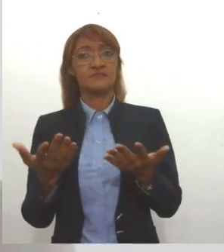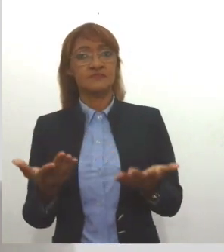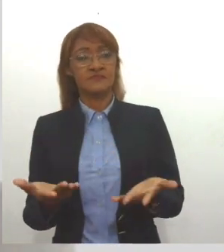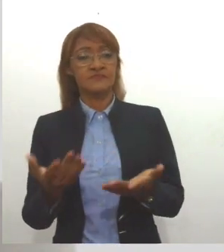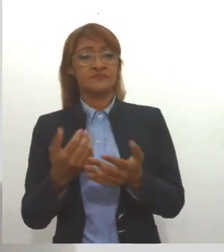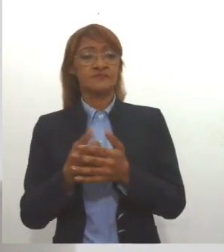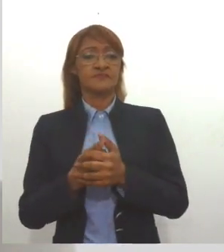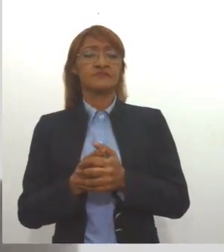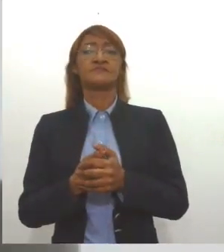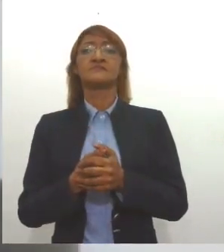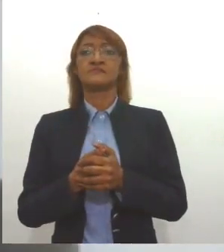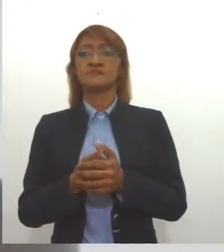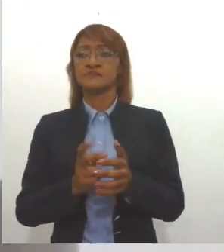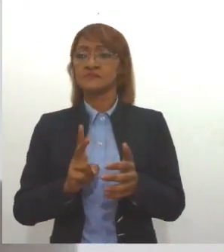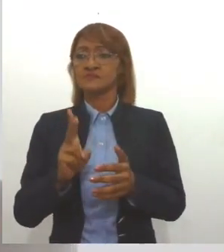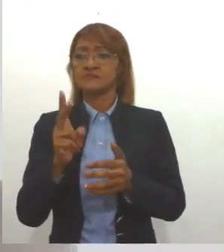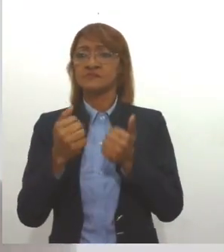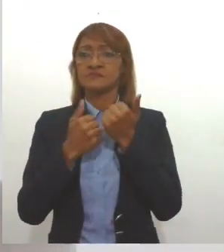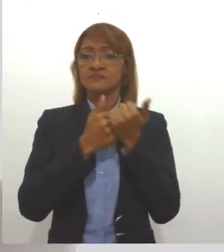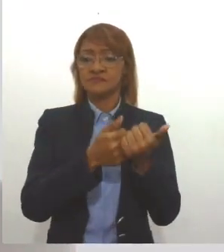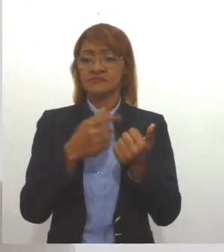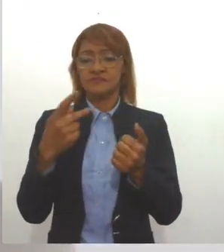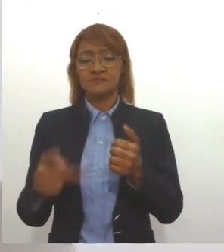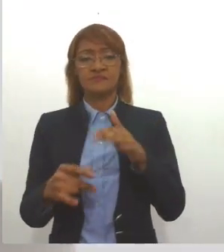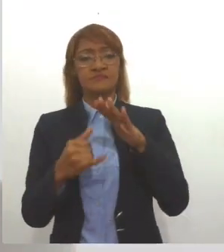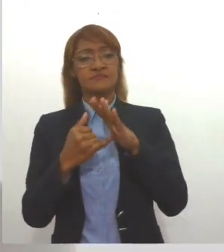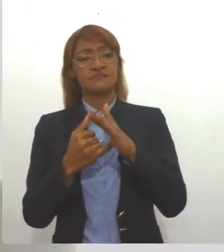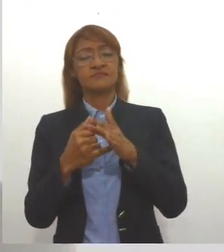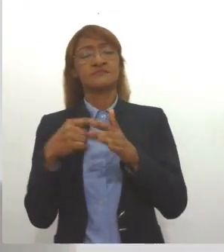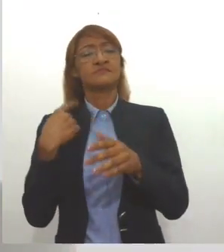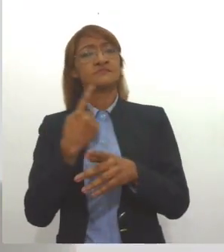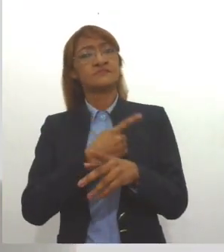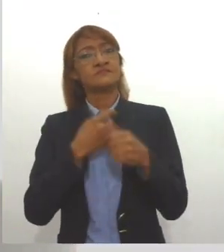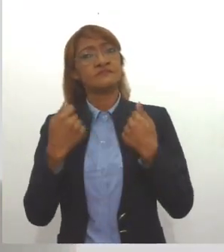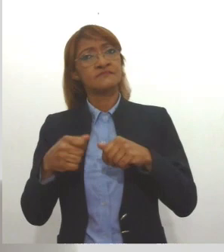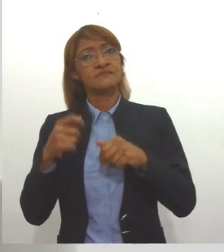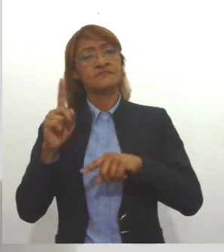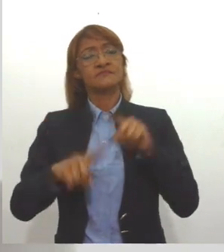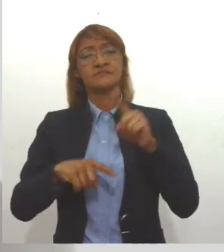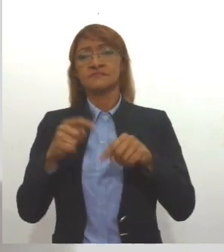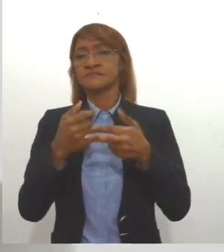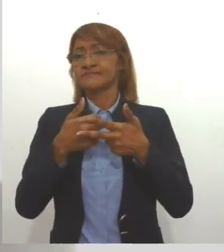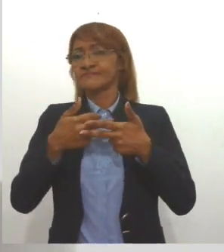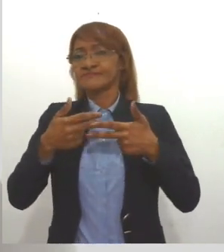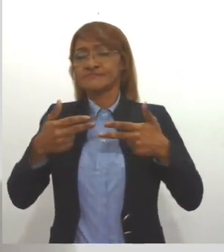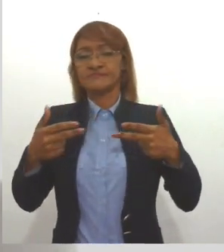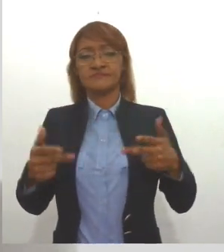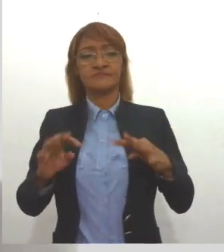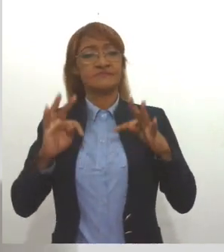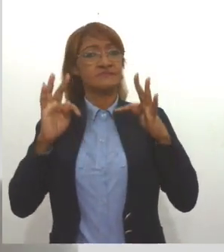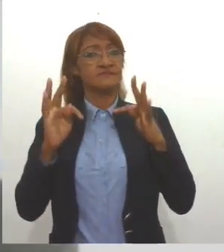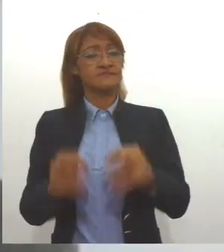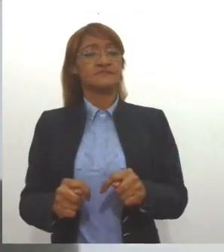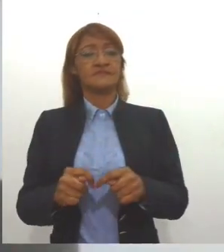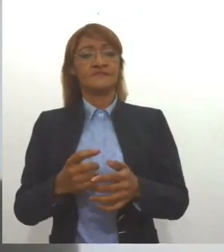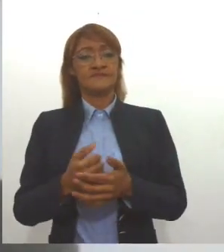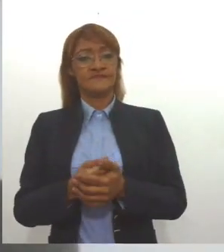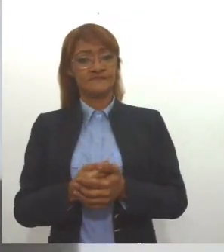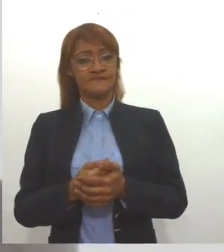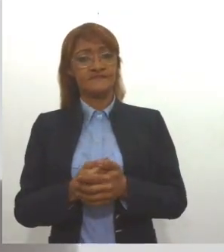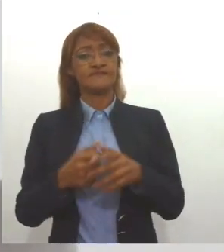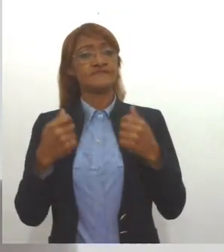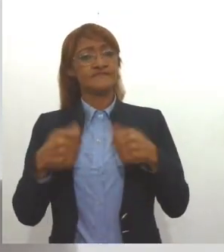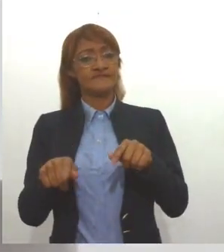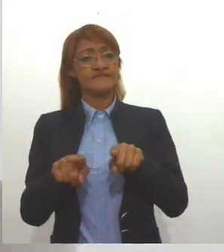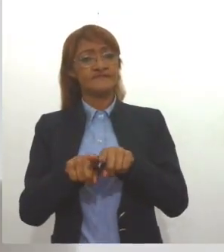esse apoio à casa, entendeu? Então a gente necessita de material para o artesano, para o artesanato, necessitamos de